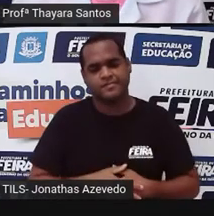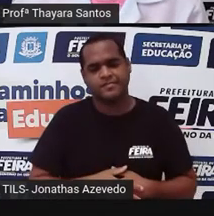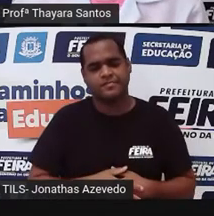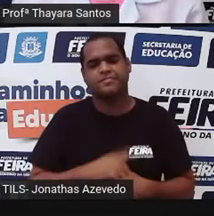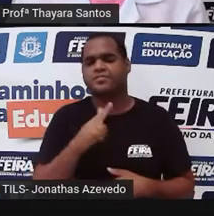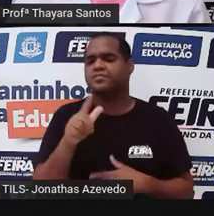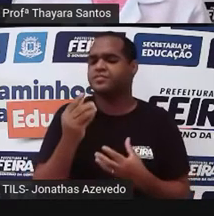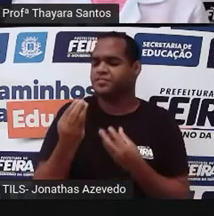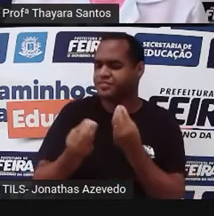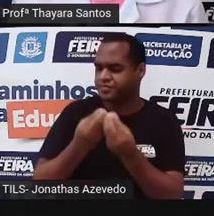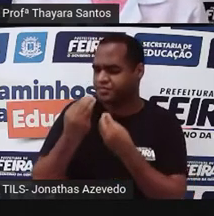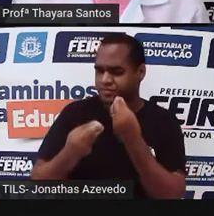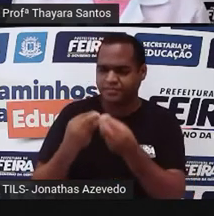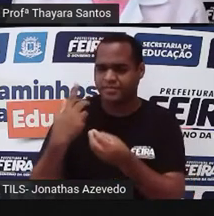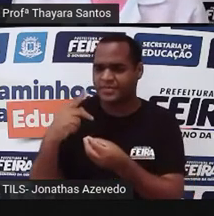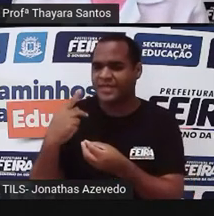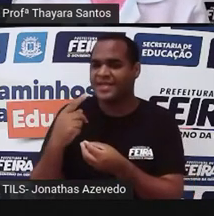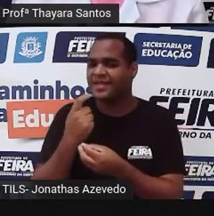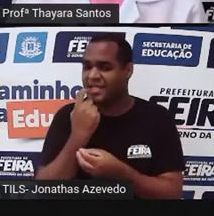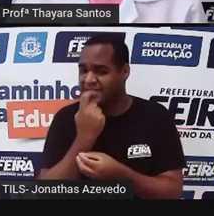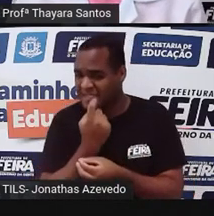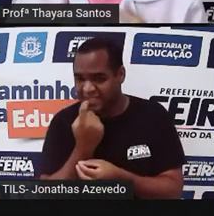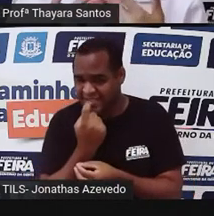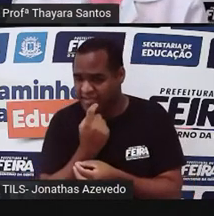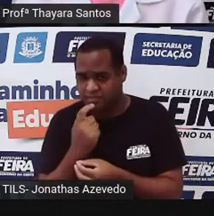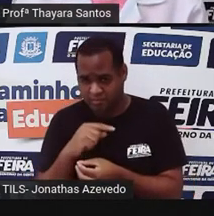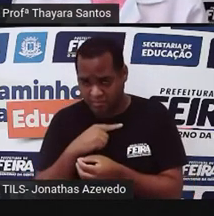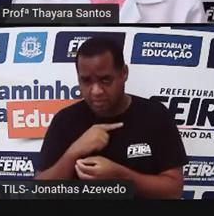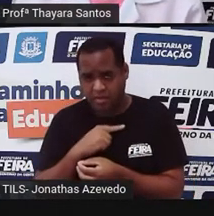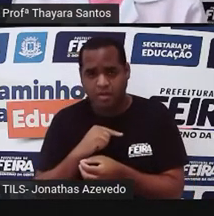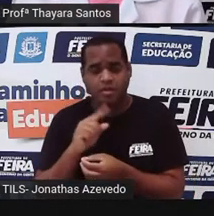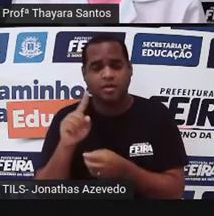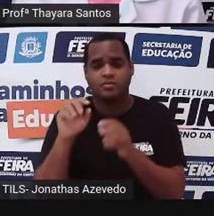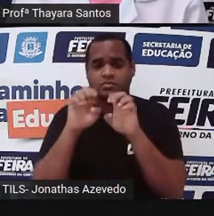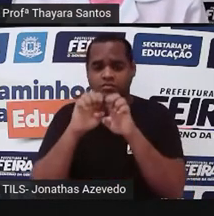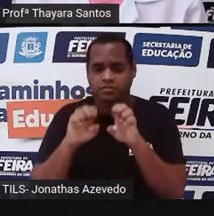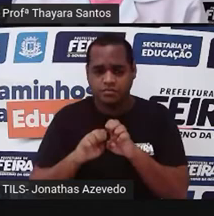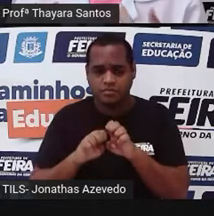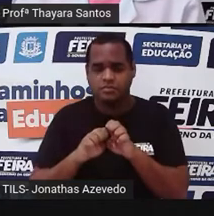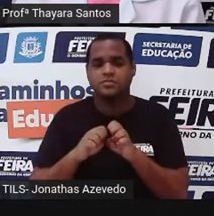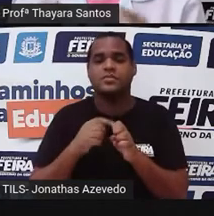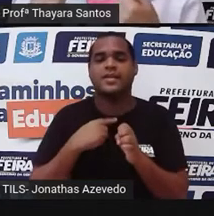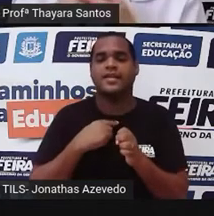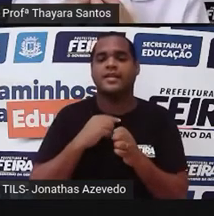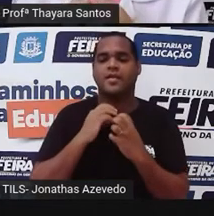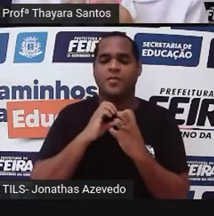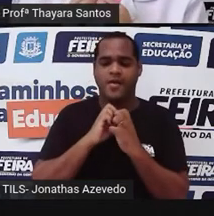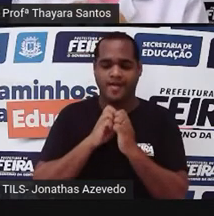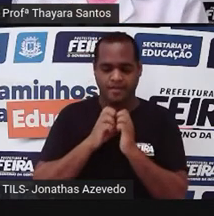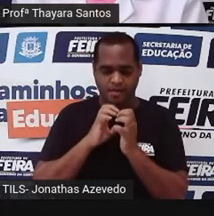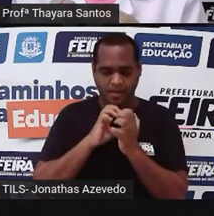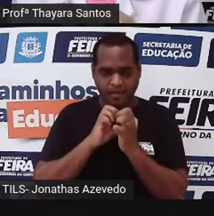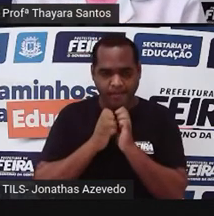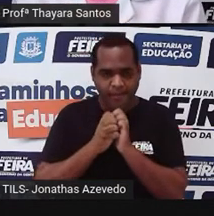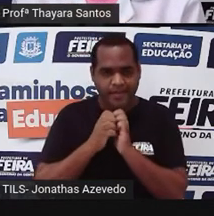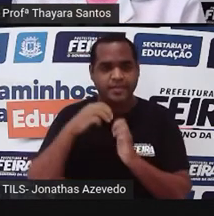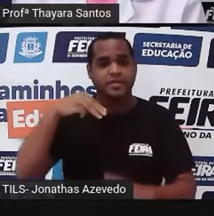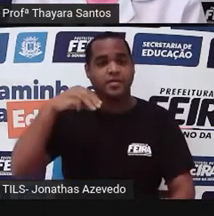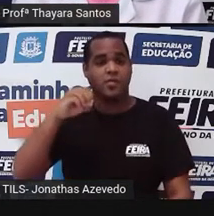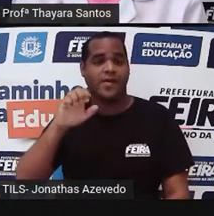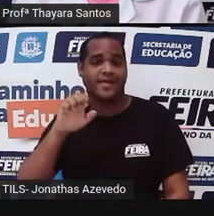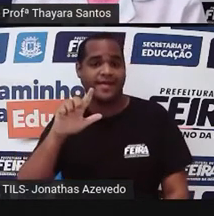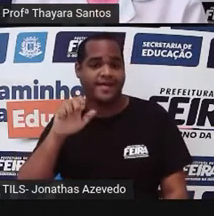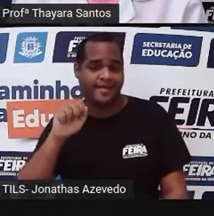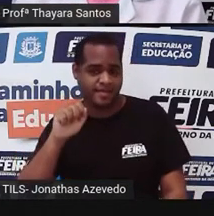esses animais não têm dentes, eles têm uma estrutura que é chamada de moela. Uma estrutura musculosa que ajuda